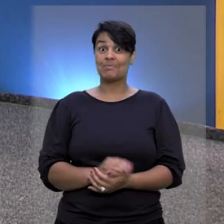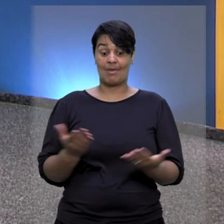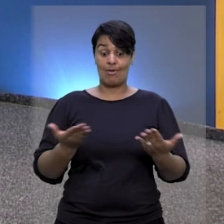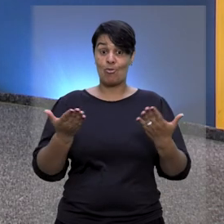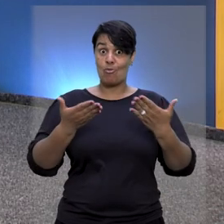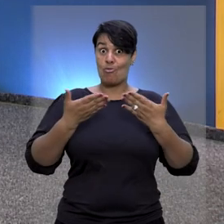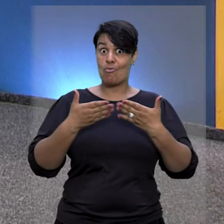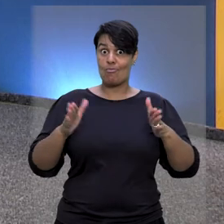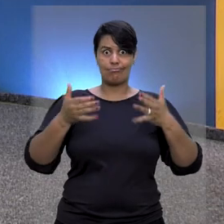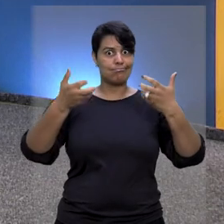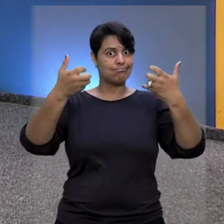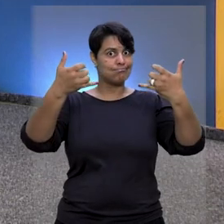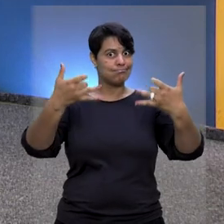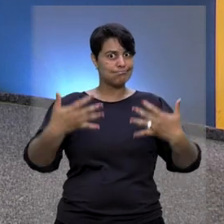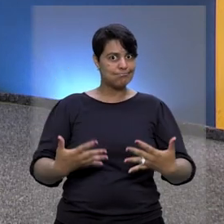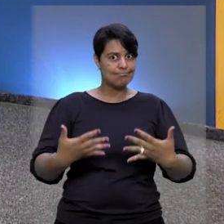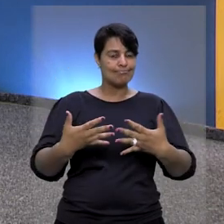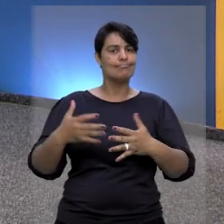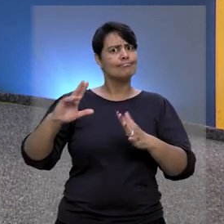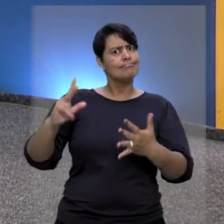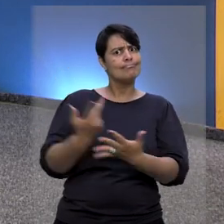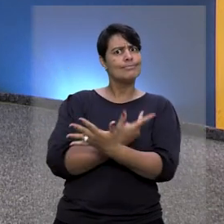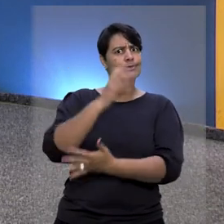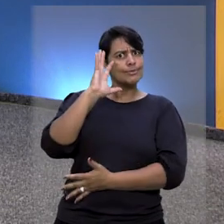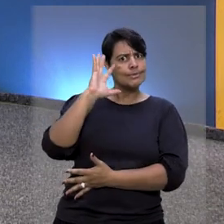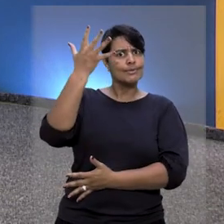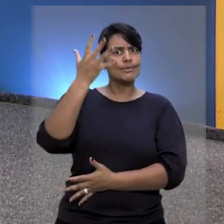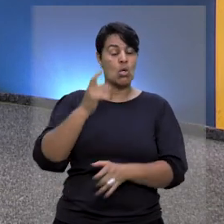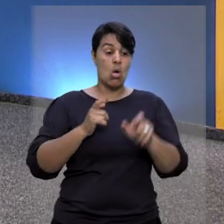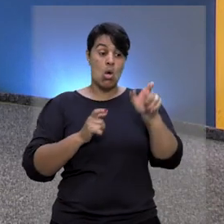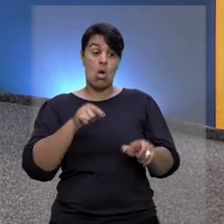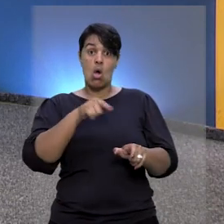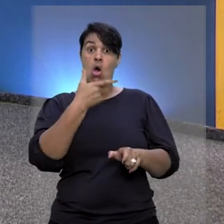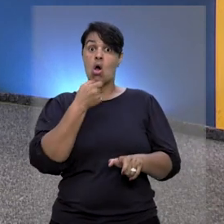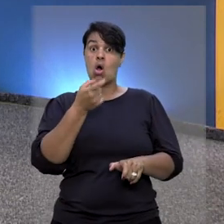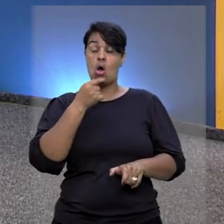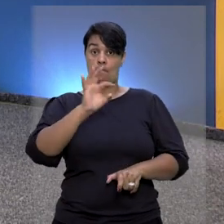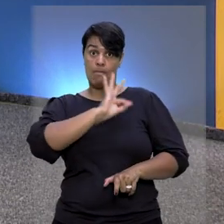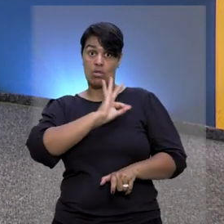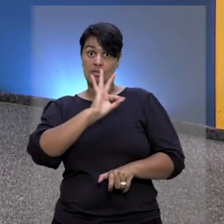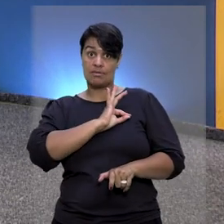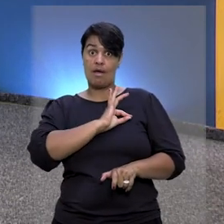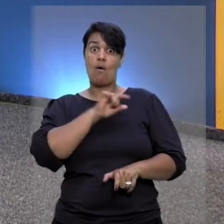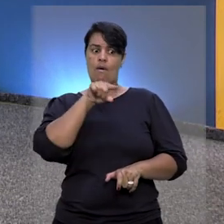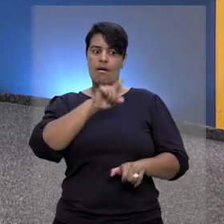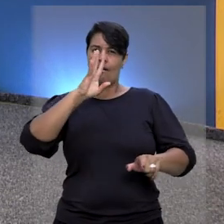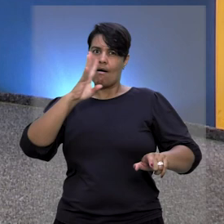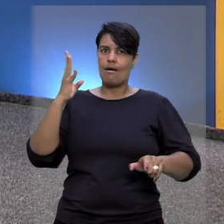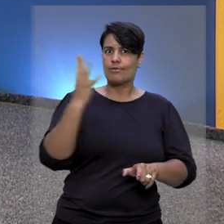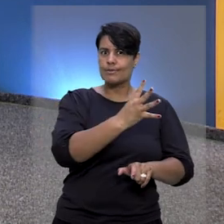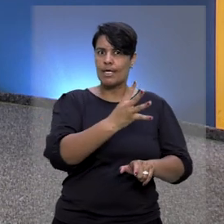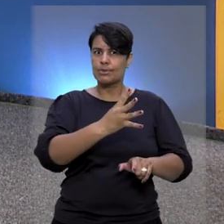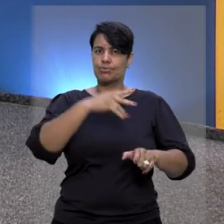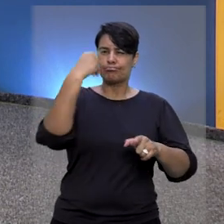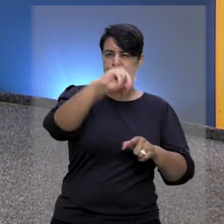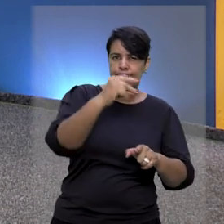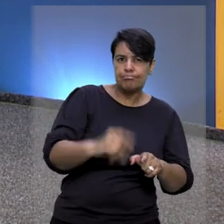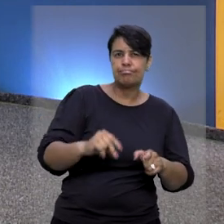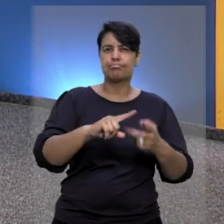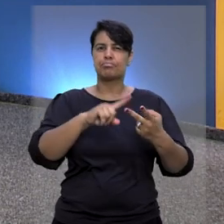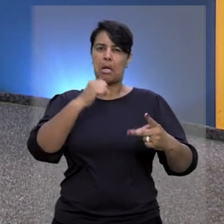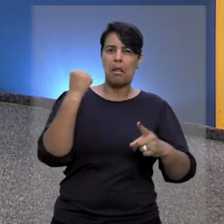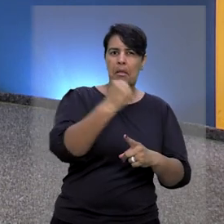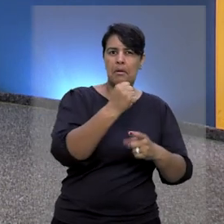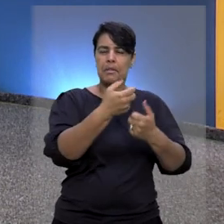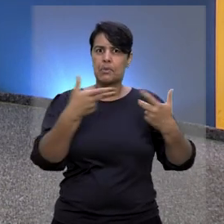E a gente abre esta edição com a decisão que manteve preso policial rodoviário acusado de tortura e homicídio